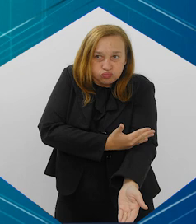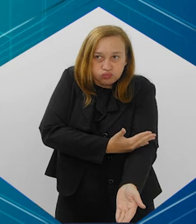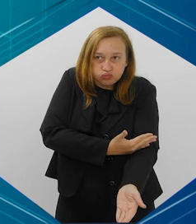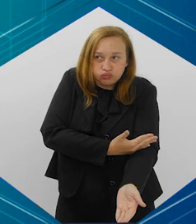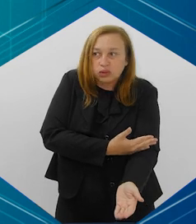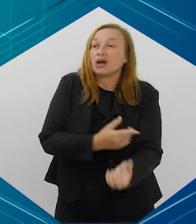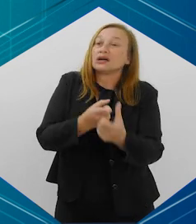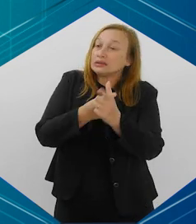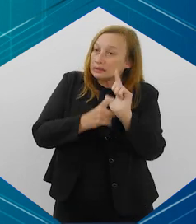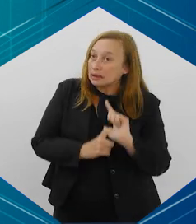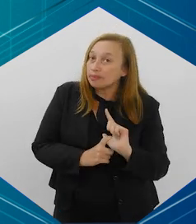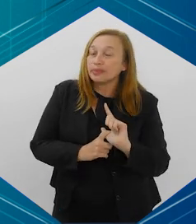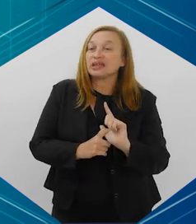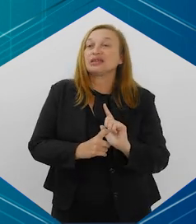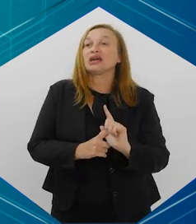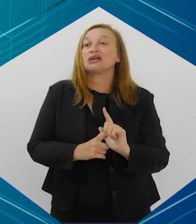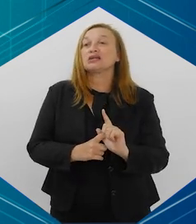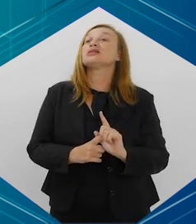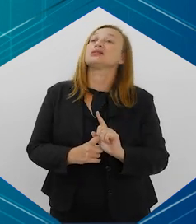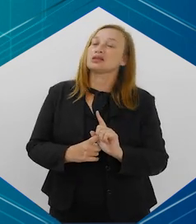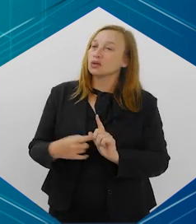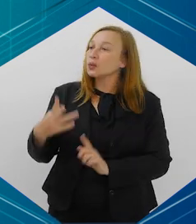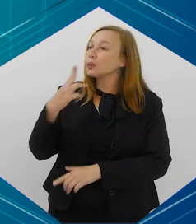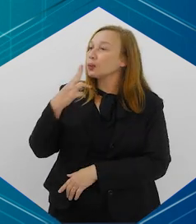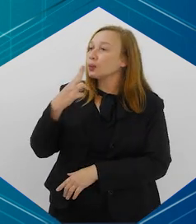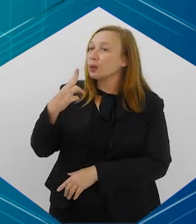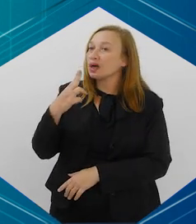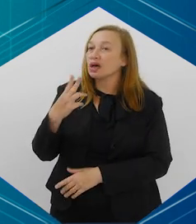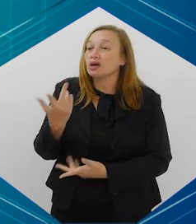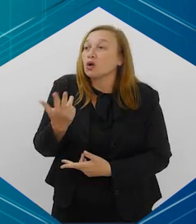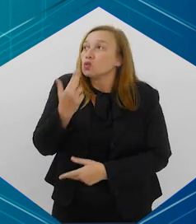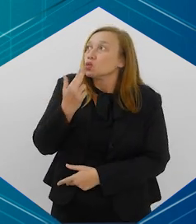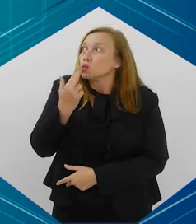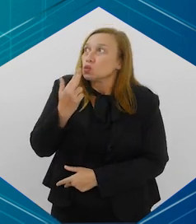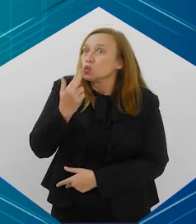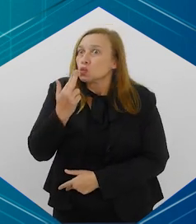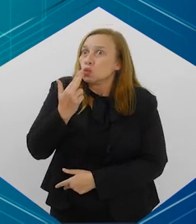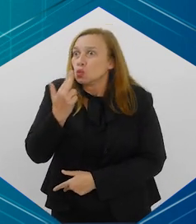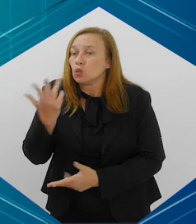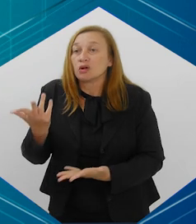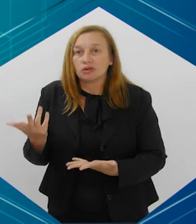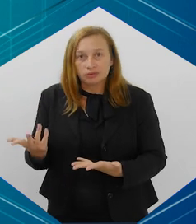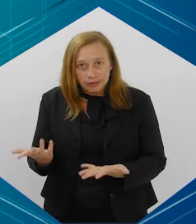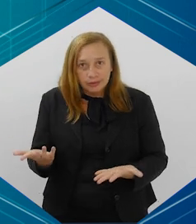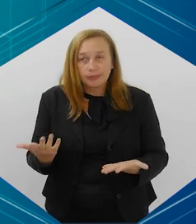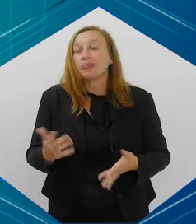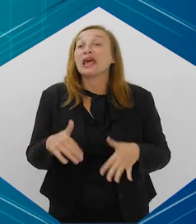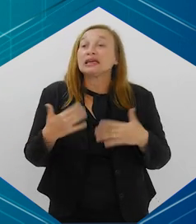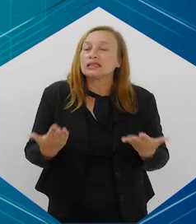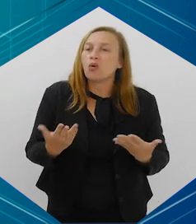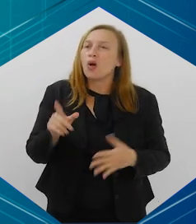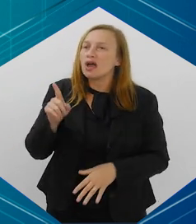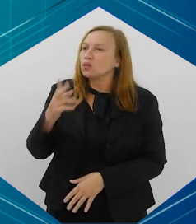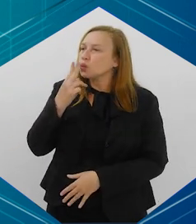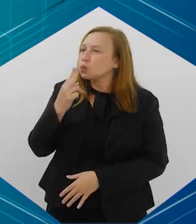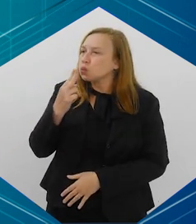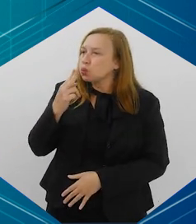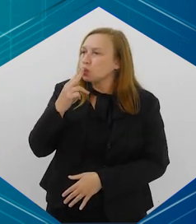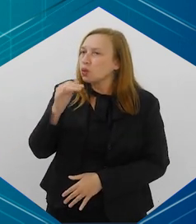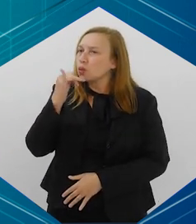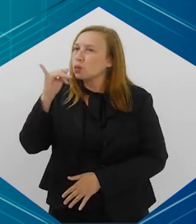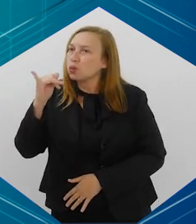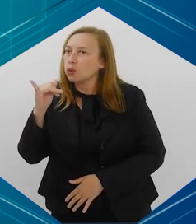dependência química. pessoas ficam na fissura em relação à nicotina, né? E essa